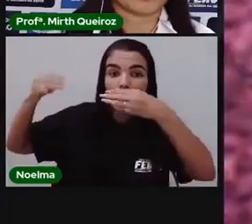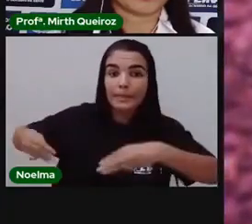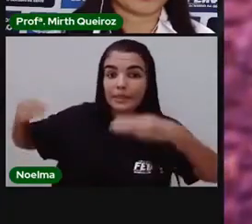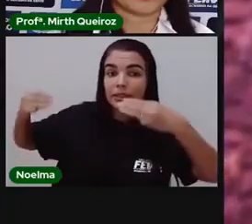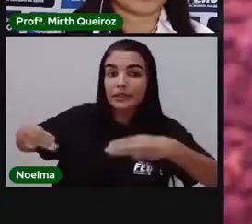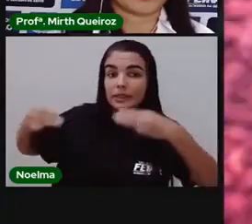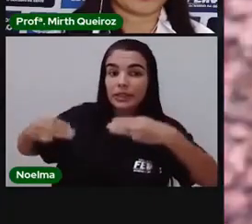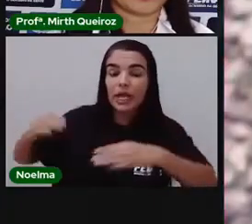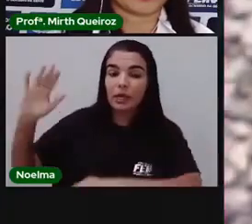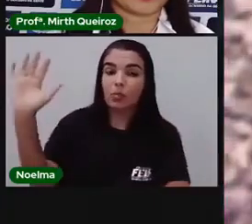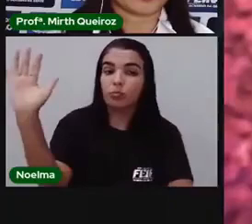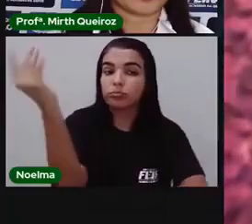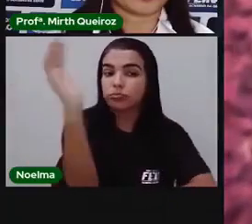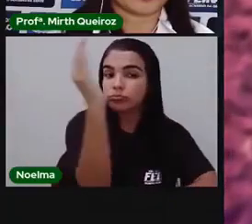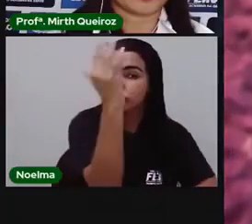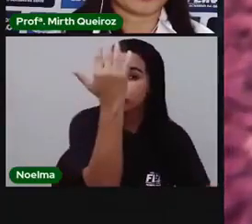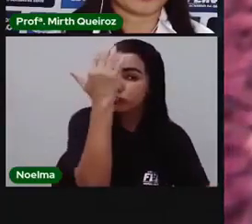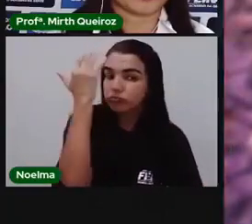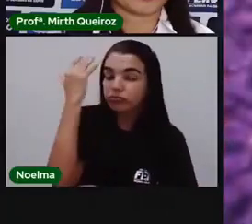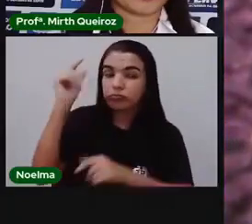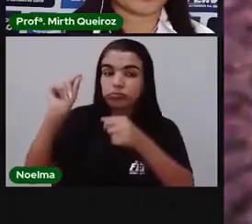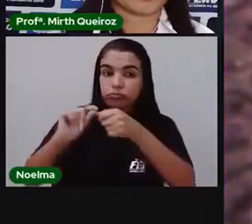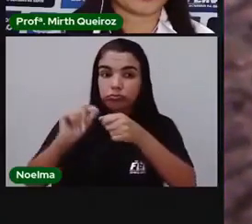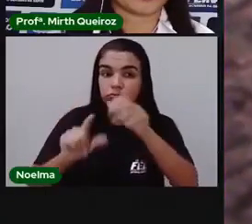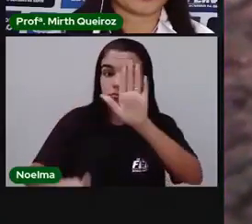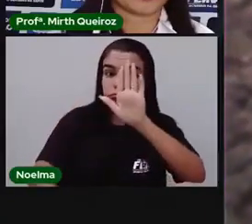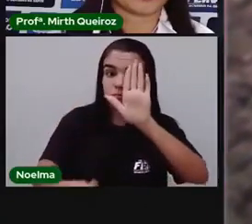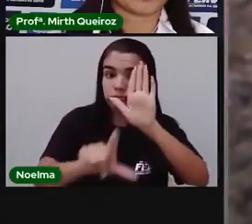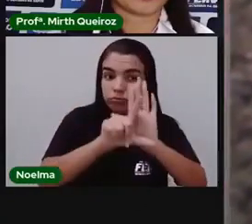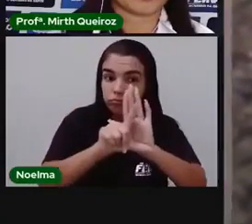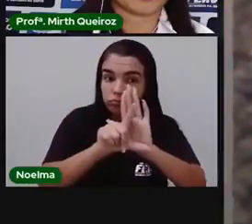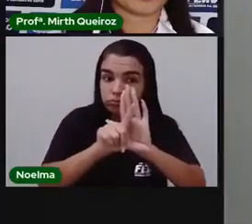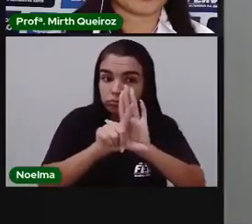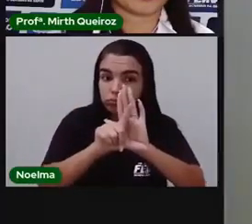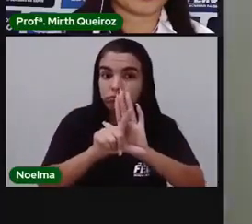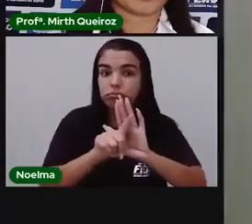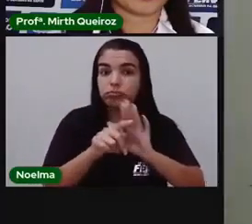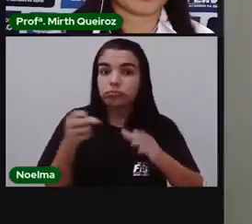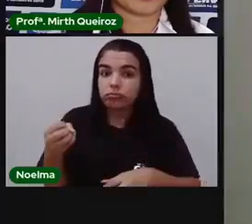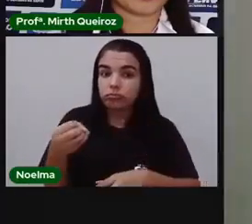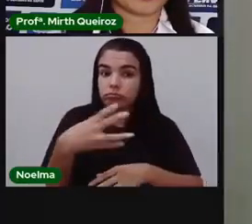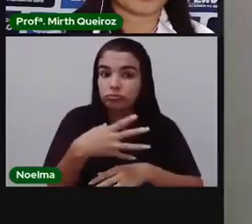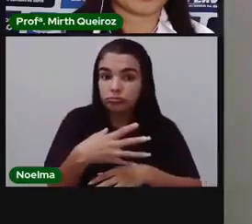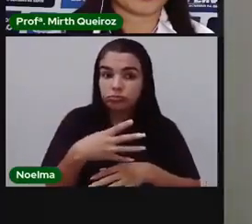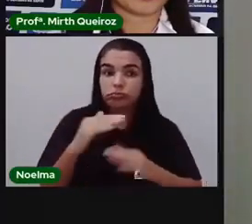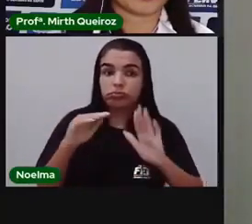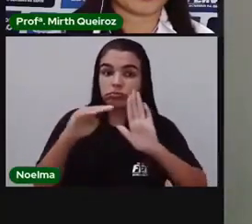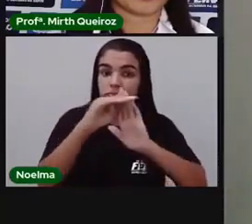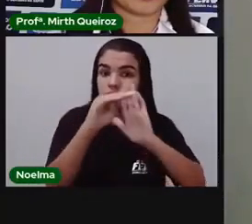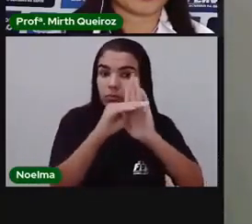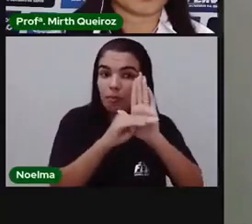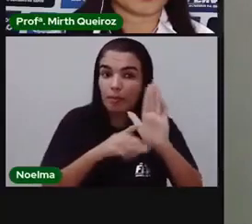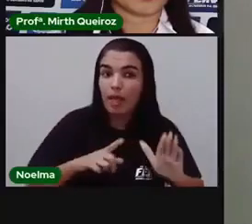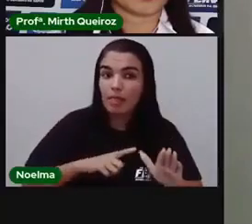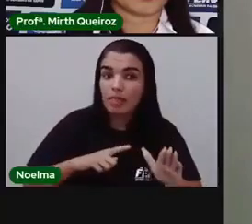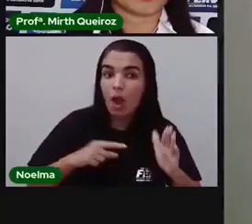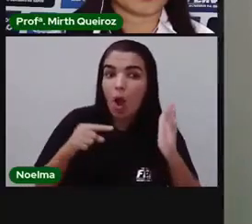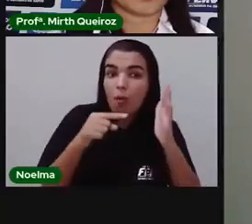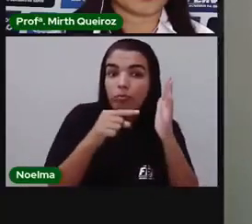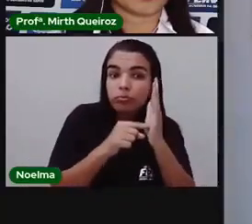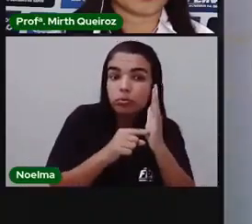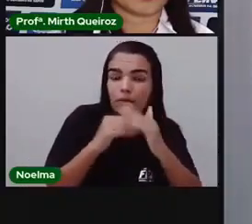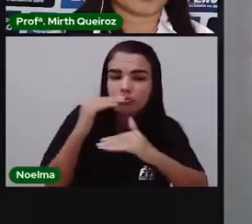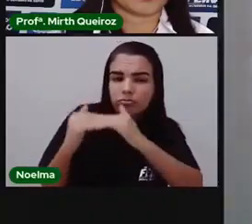uma estratégia nacional para a conservação de espécies ameaçadas de extinção. Um programa que tem como objetivo elaborar e